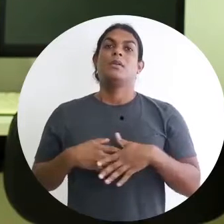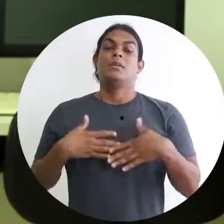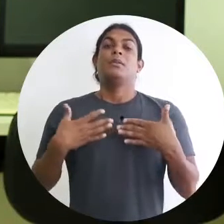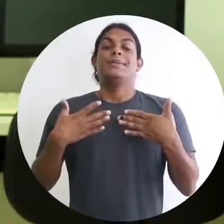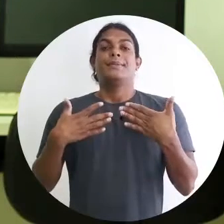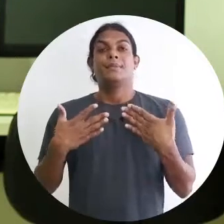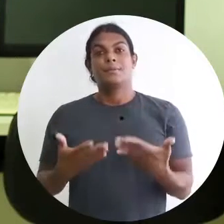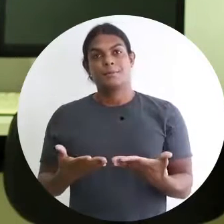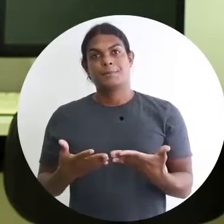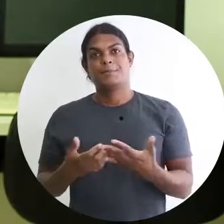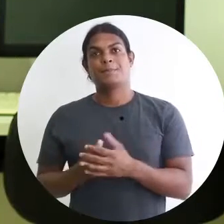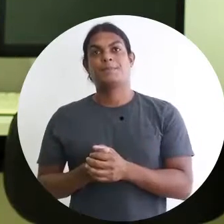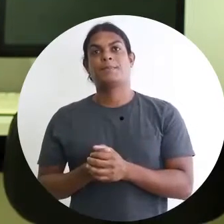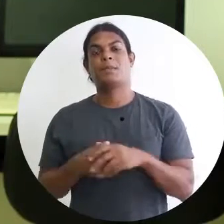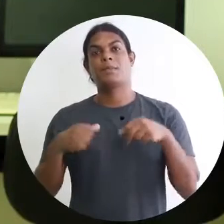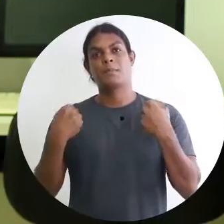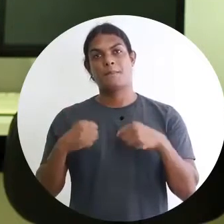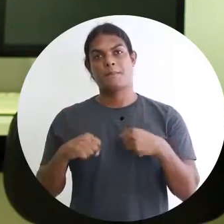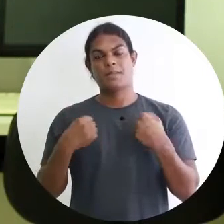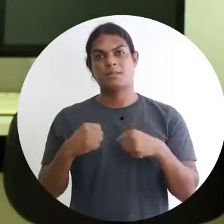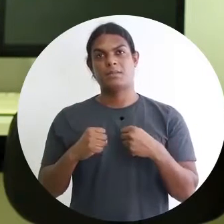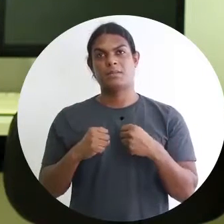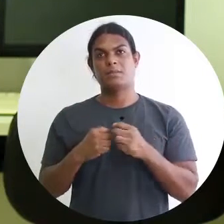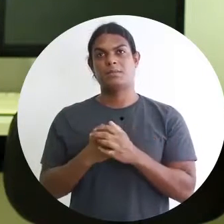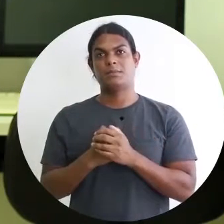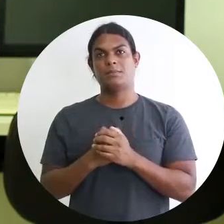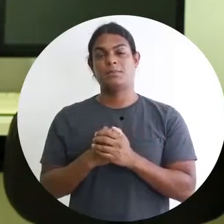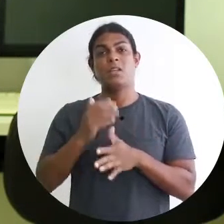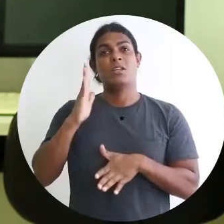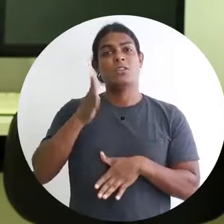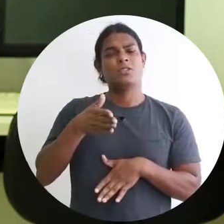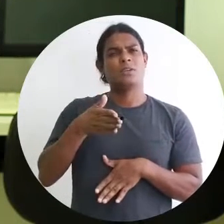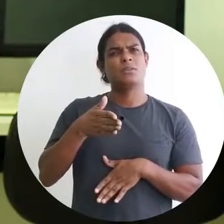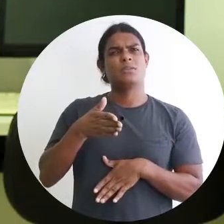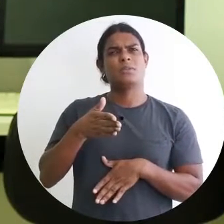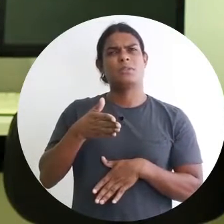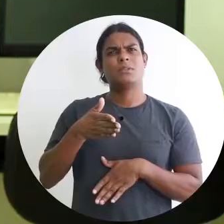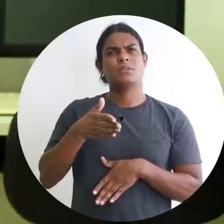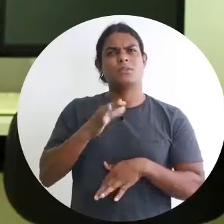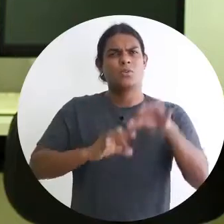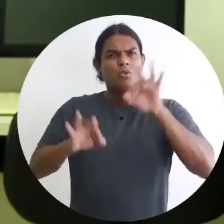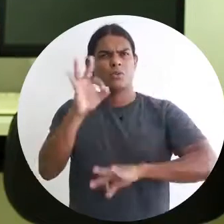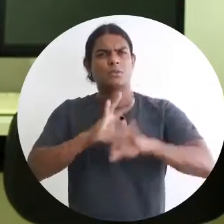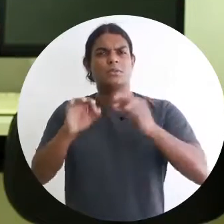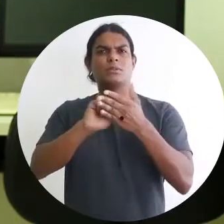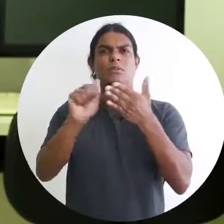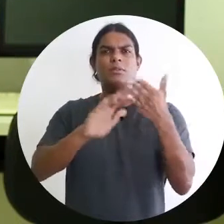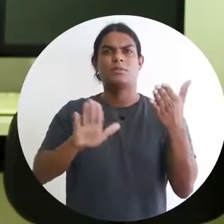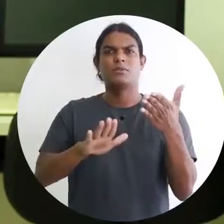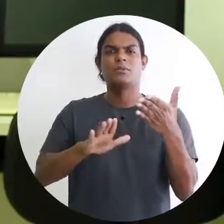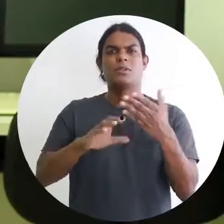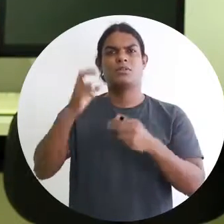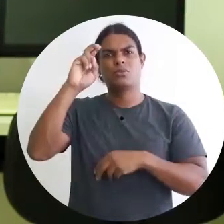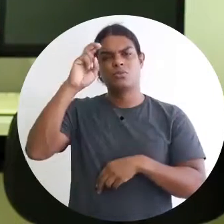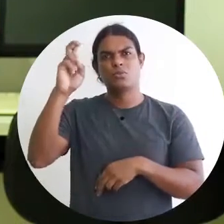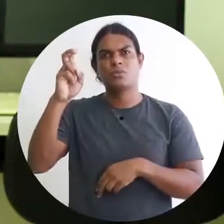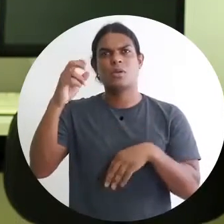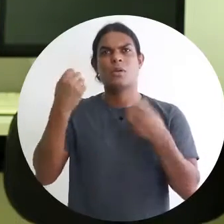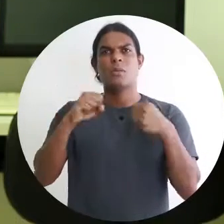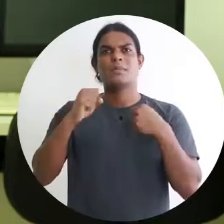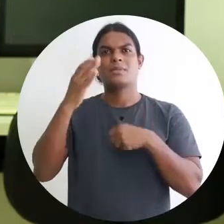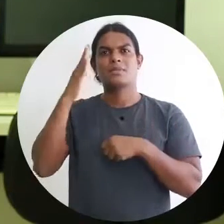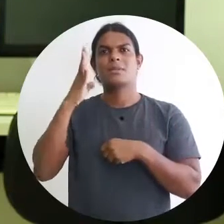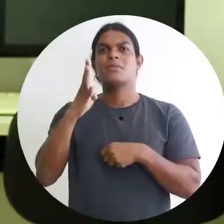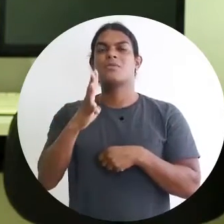para isso, a gente vai precisar, já que a gente vai elaborar essa atividade cultural acessível, a gente vai precisar